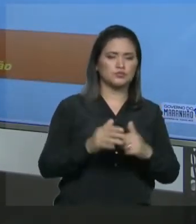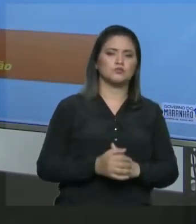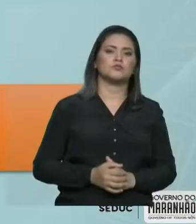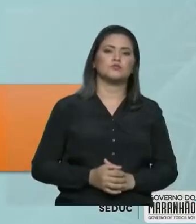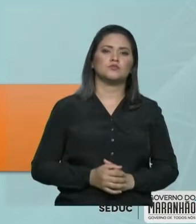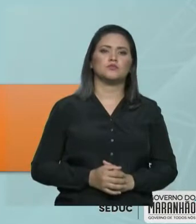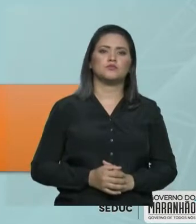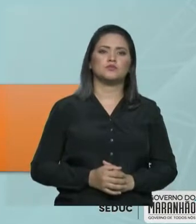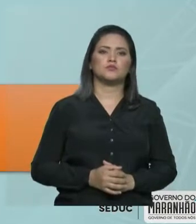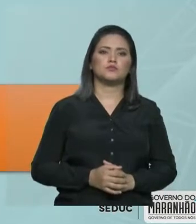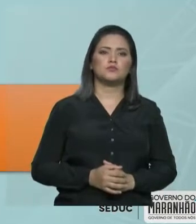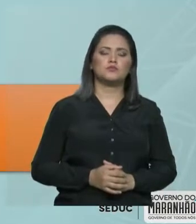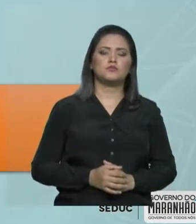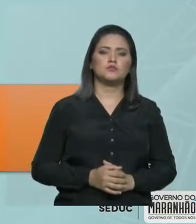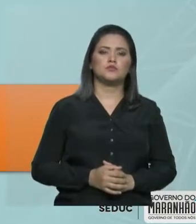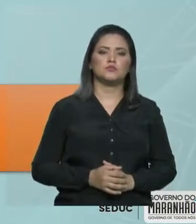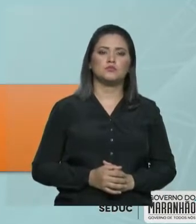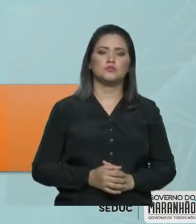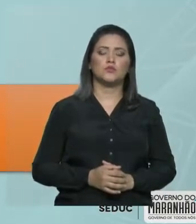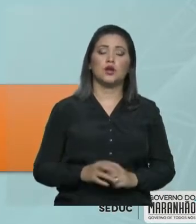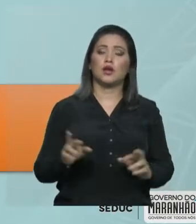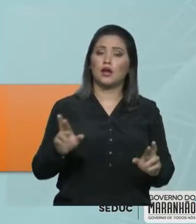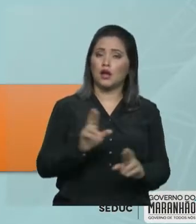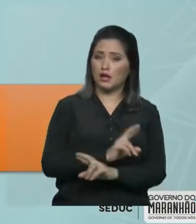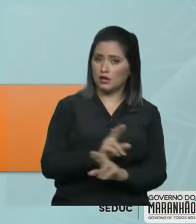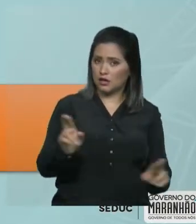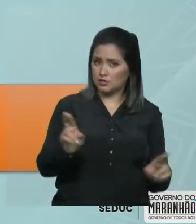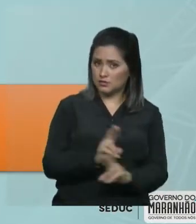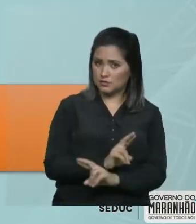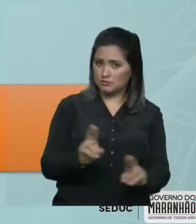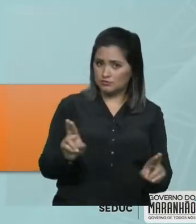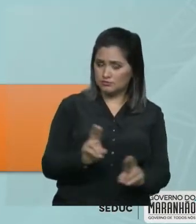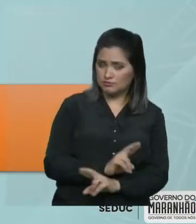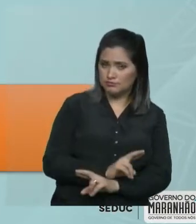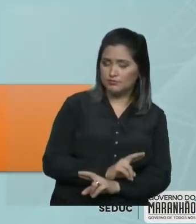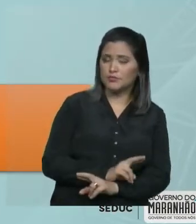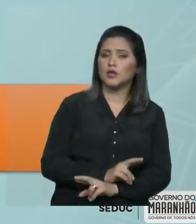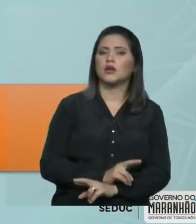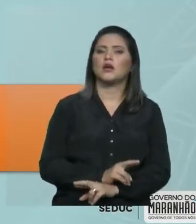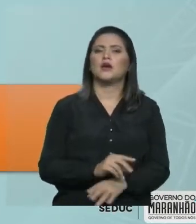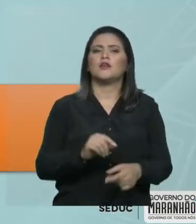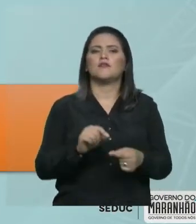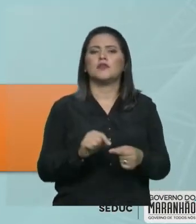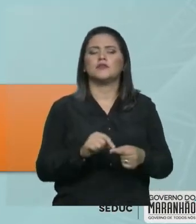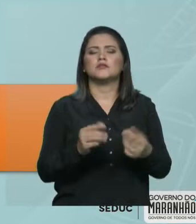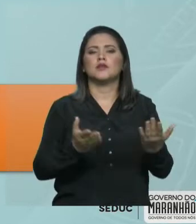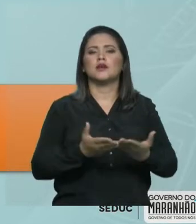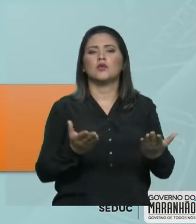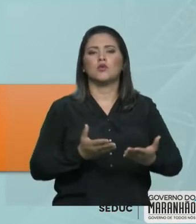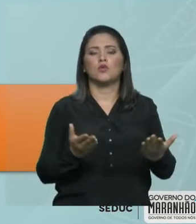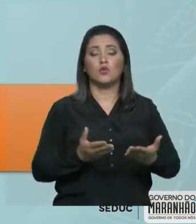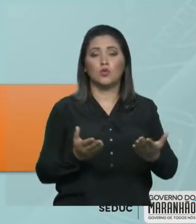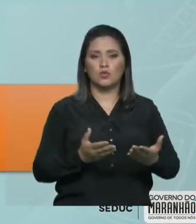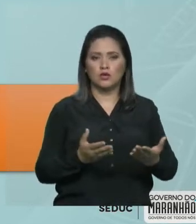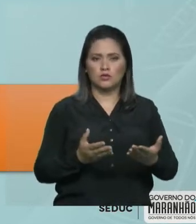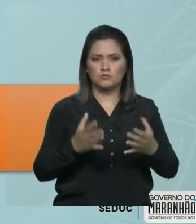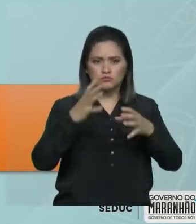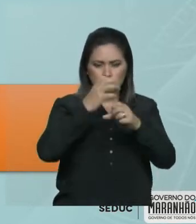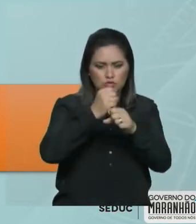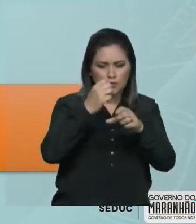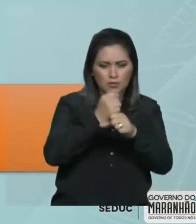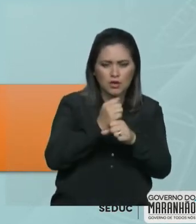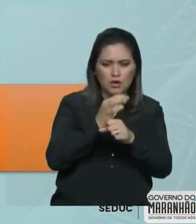Tudo que eu trabalho... Como são relações proporcionais, nós vamos trabalhar com fórmulas. E, para ficar